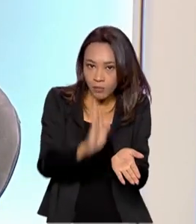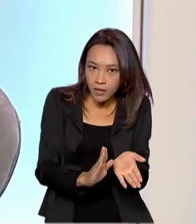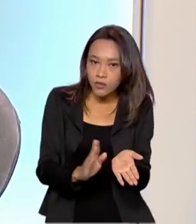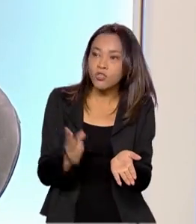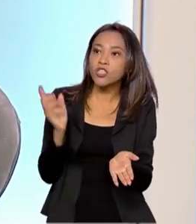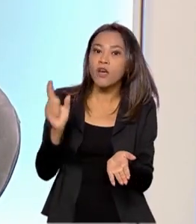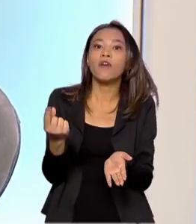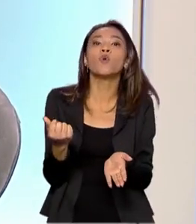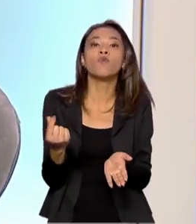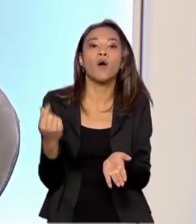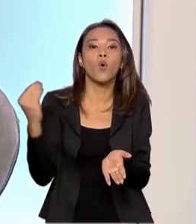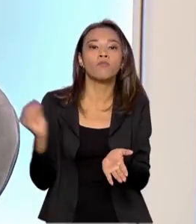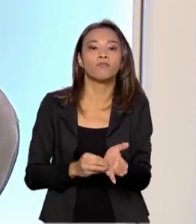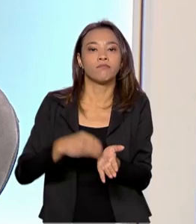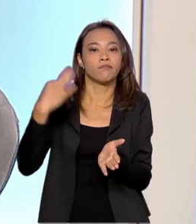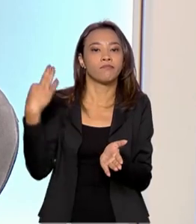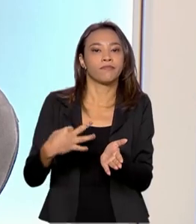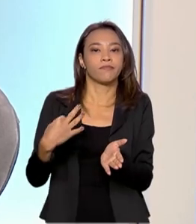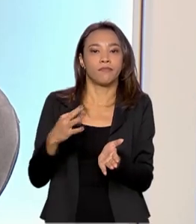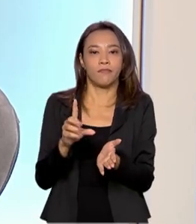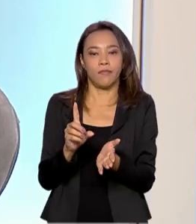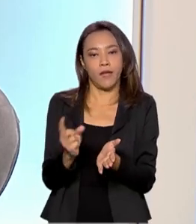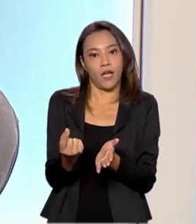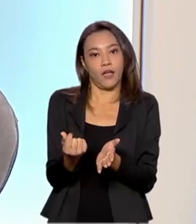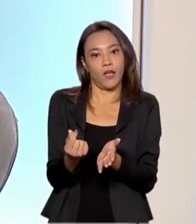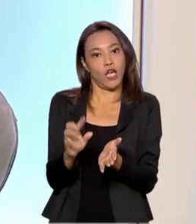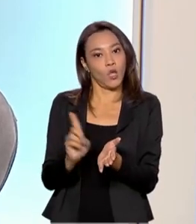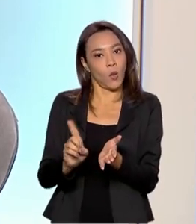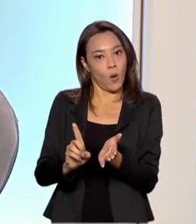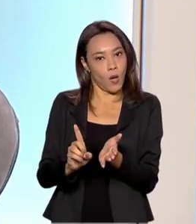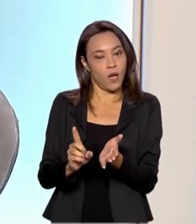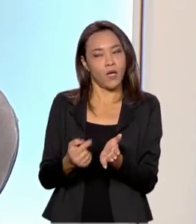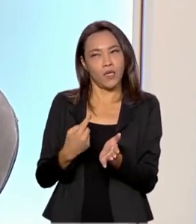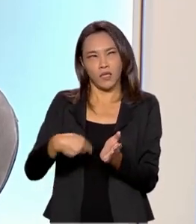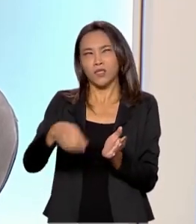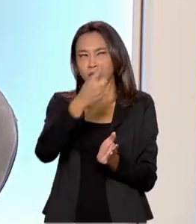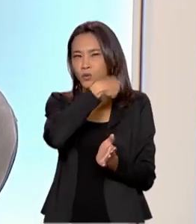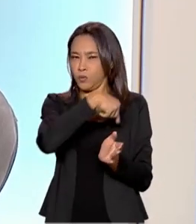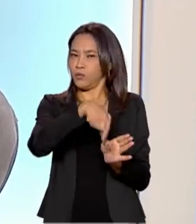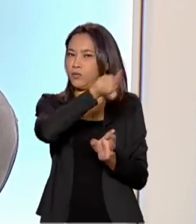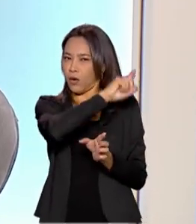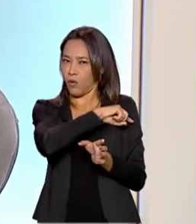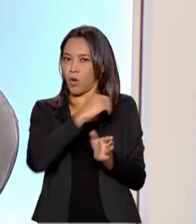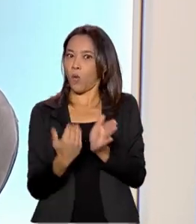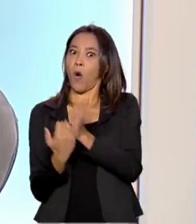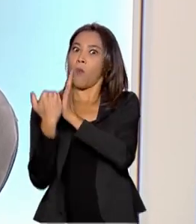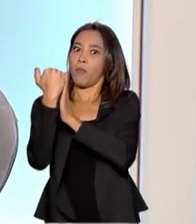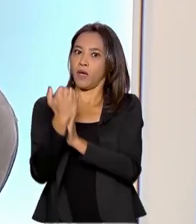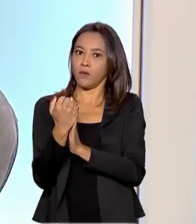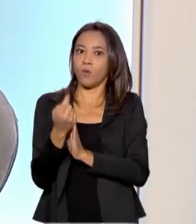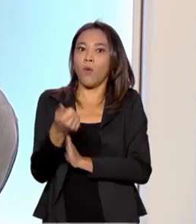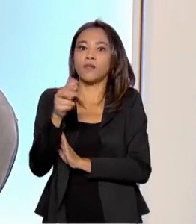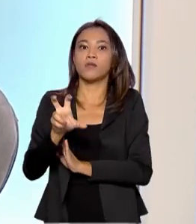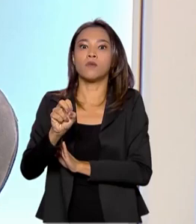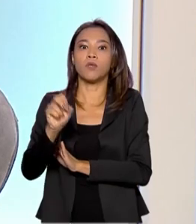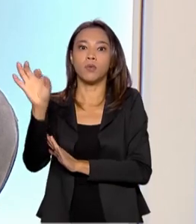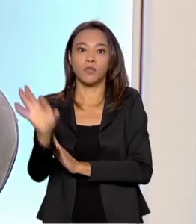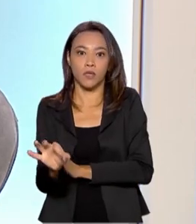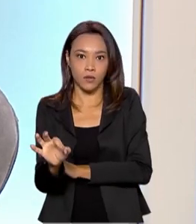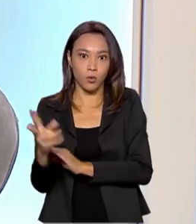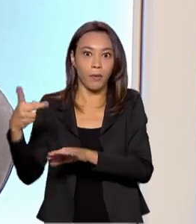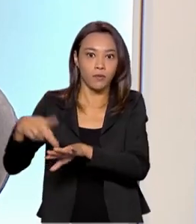precificado em dólar. Nós tivemos, nesse último ano, um aumento do preço do petróleo, que foi de quase 50%